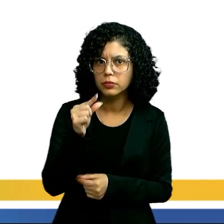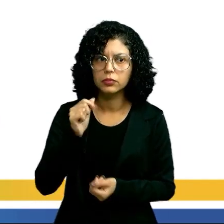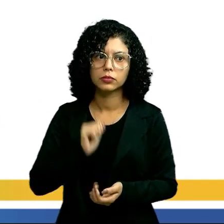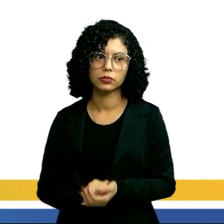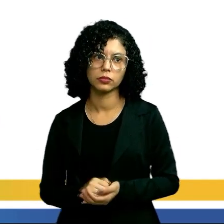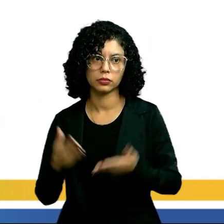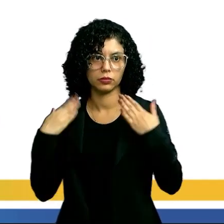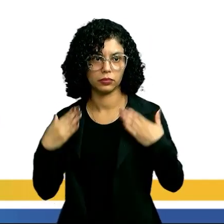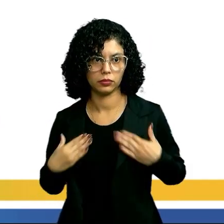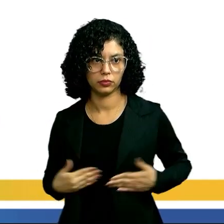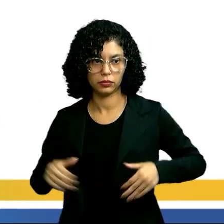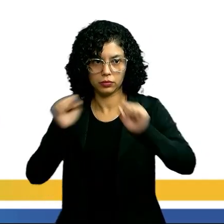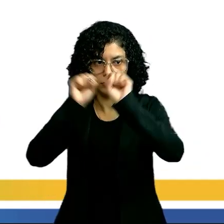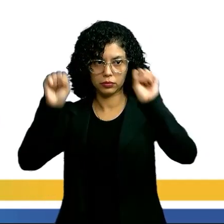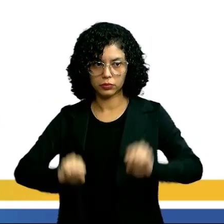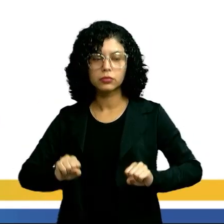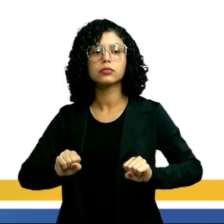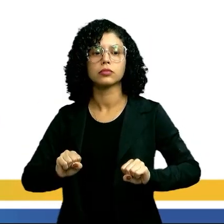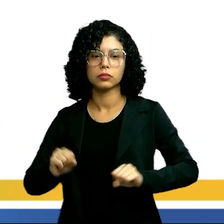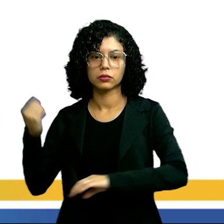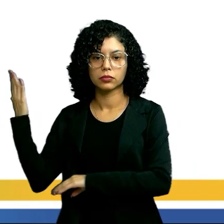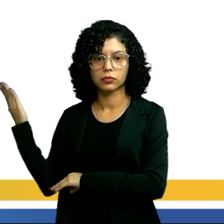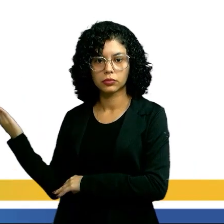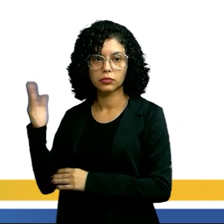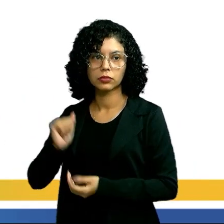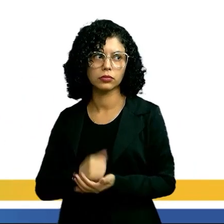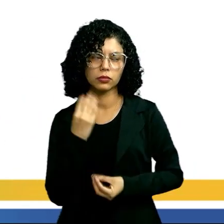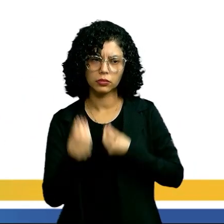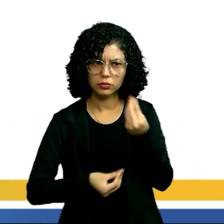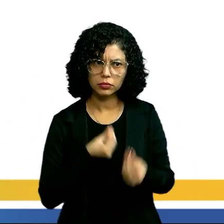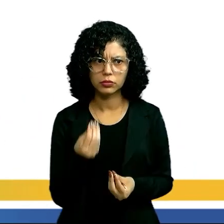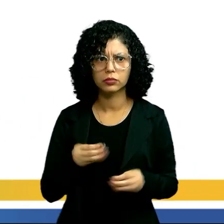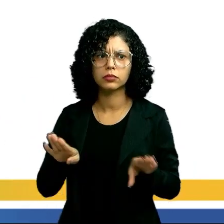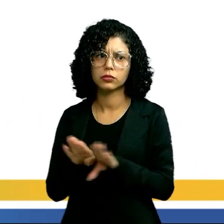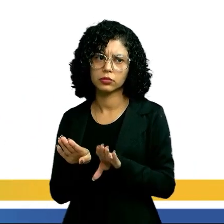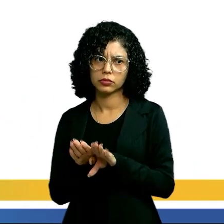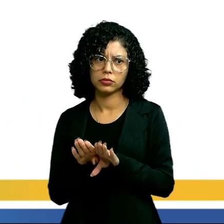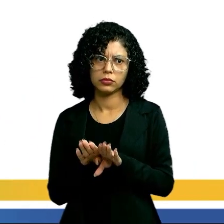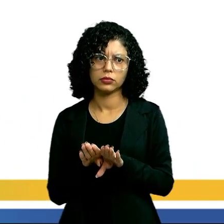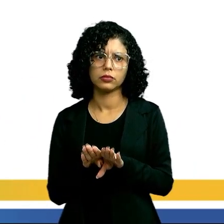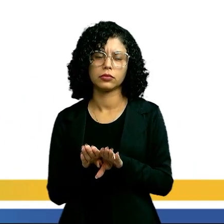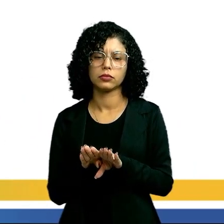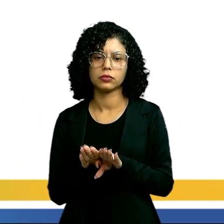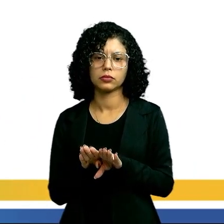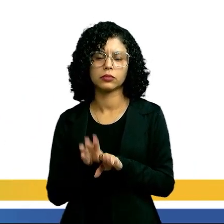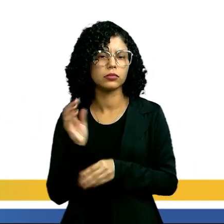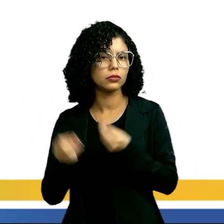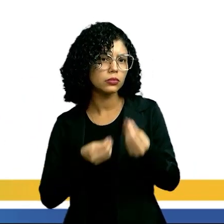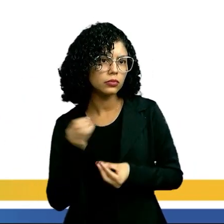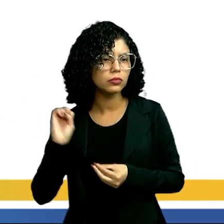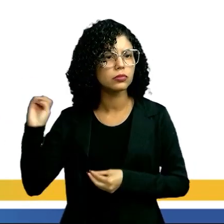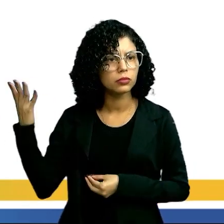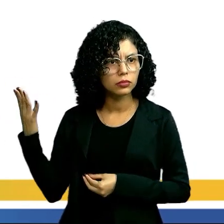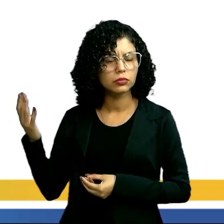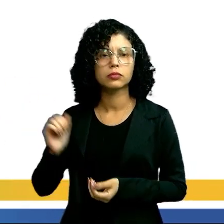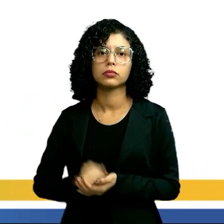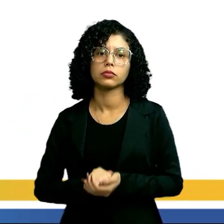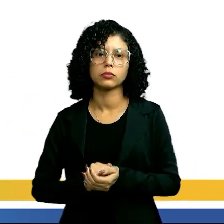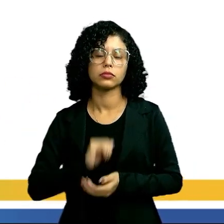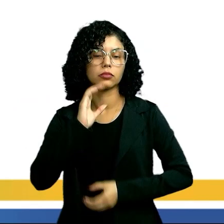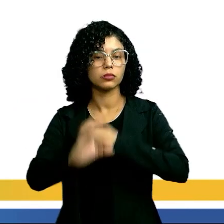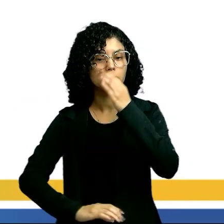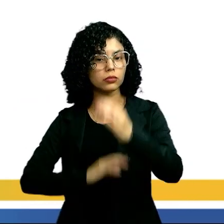fisiologia e sistema dos artrópodes. Como é que é nesses animais, né? Sua